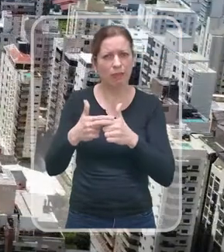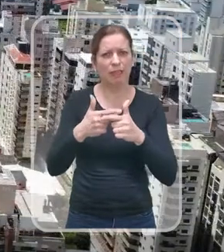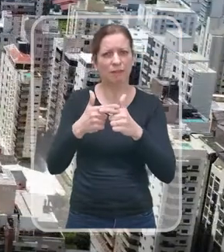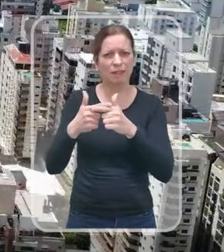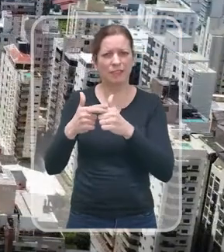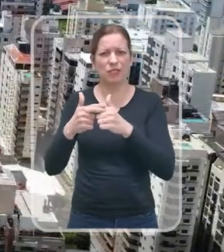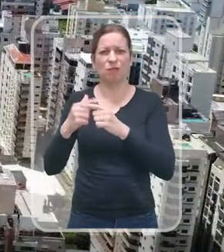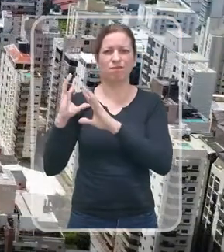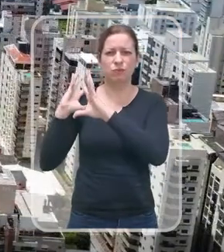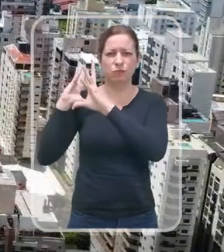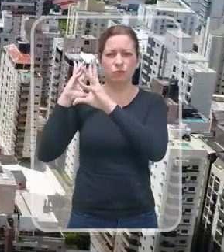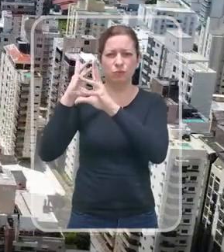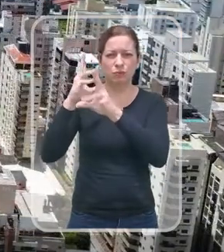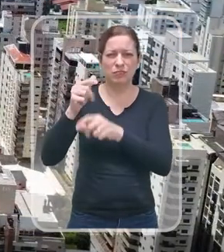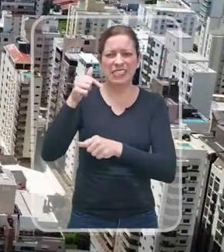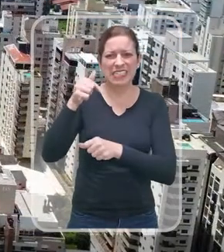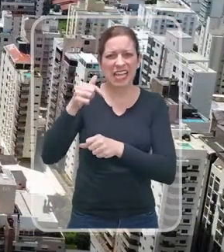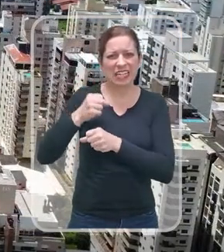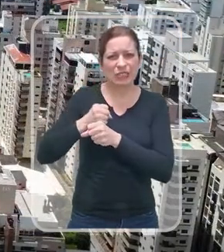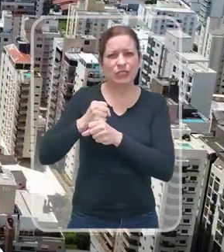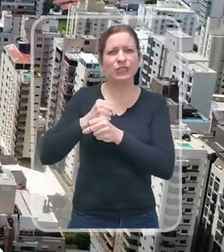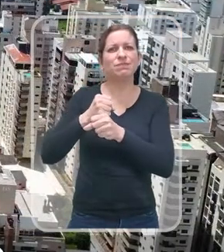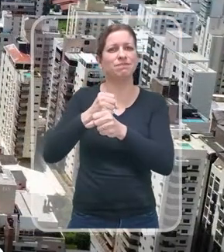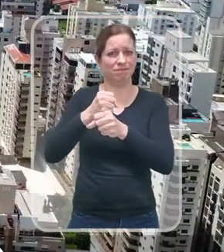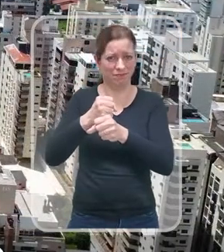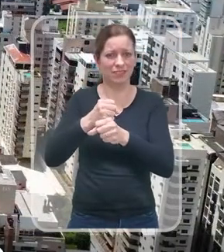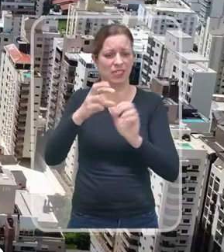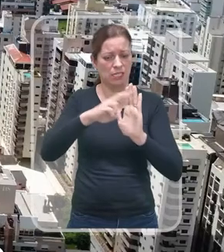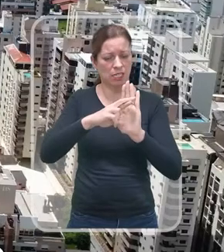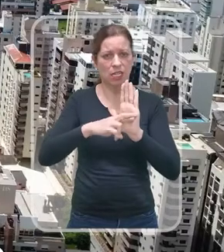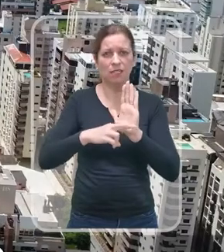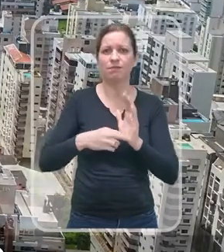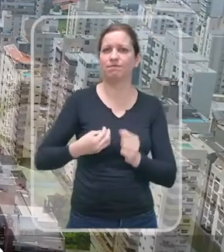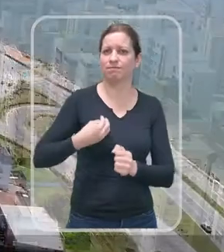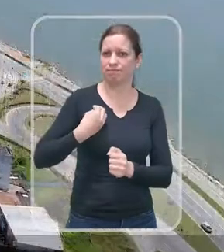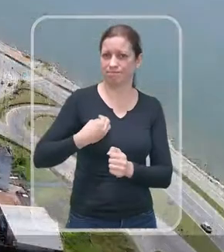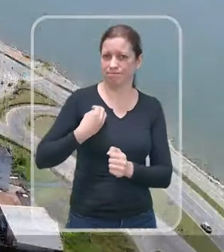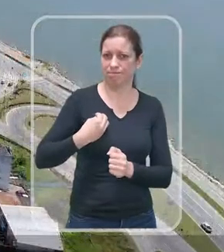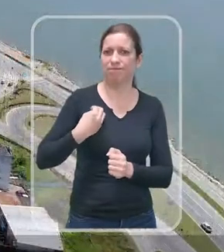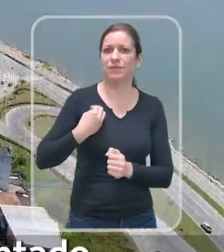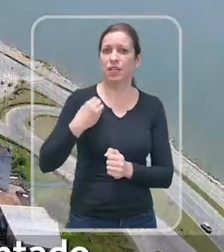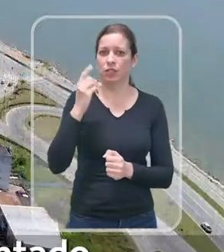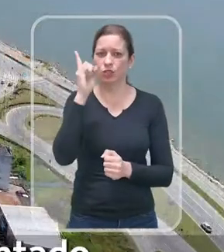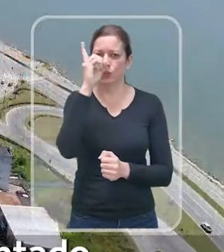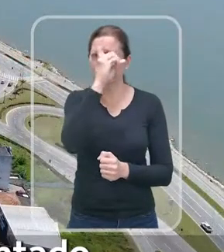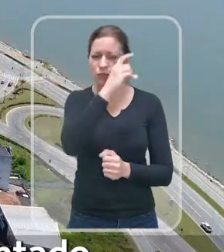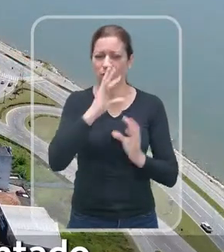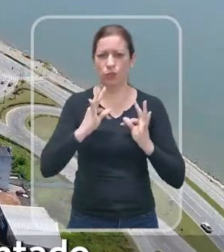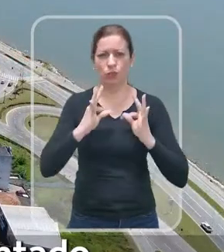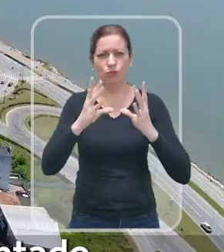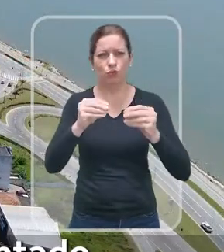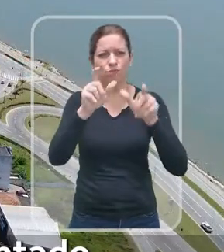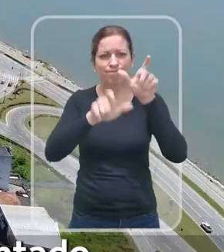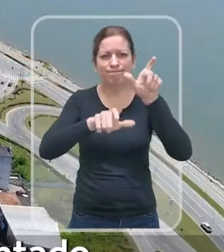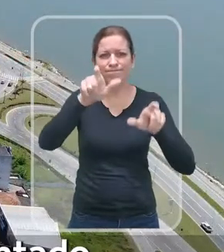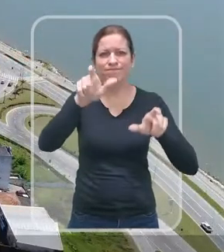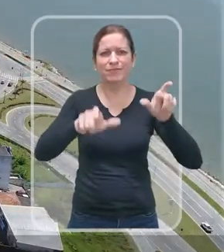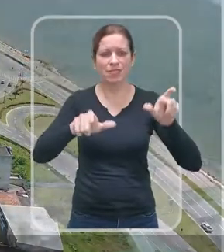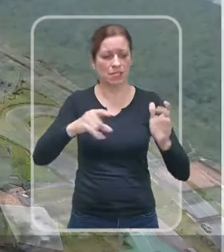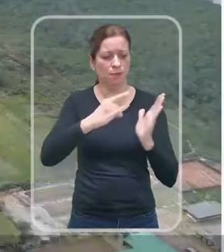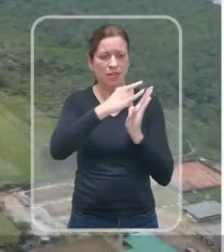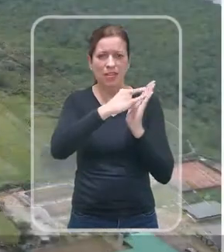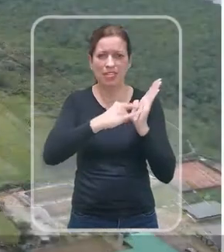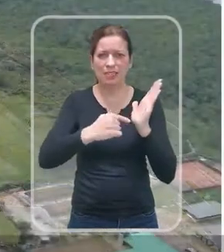ao longo de mais de sete anos de sua existência e que suas regras estão valendo. Ou seja, as dificuldades que todos têm enfrentado